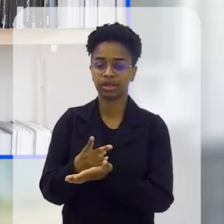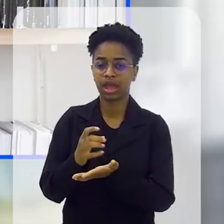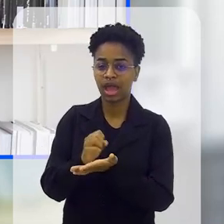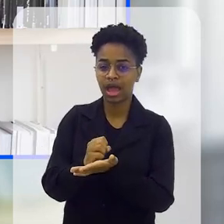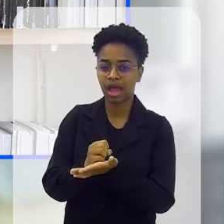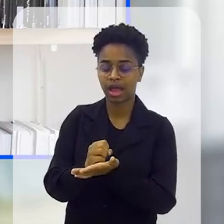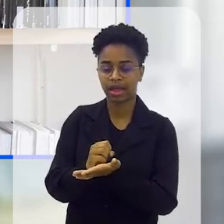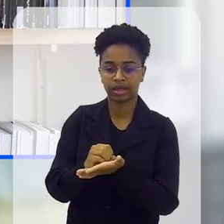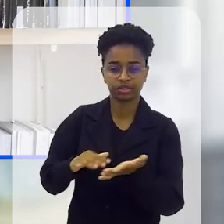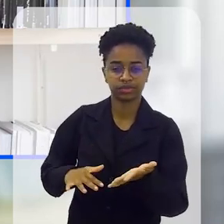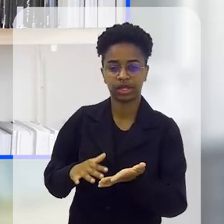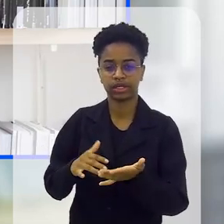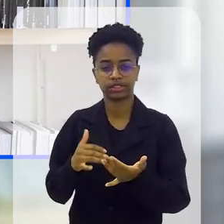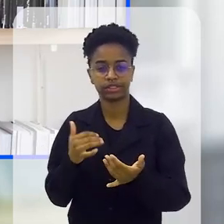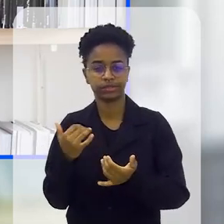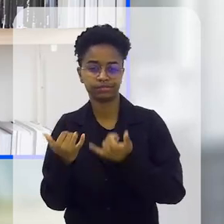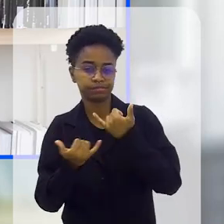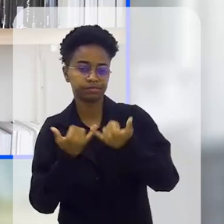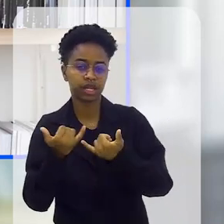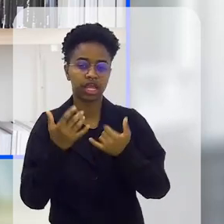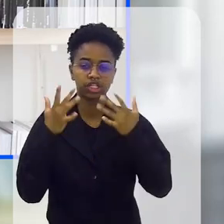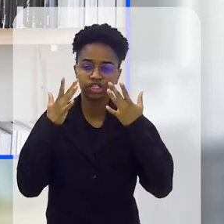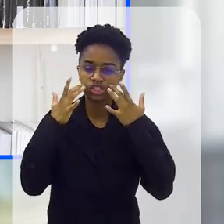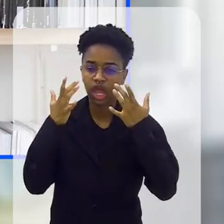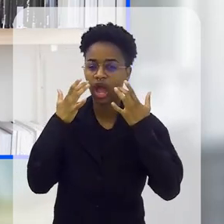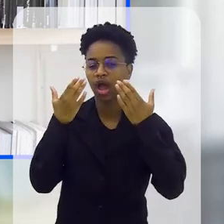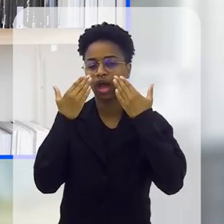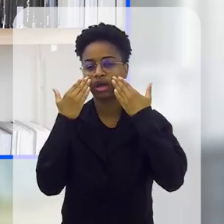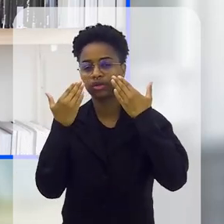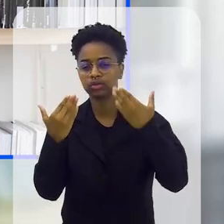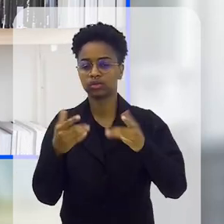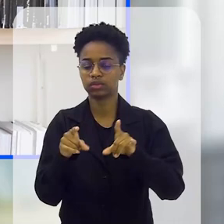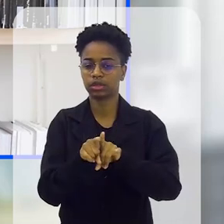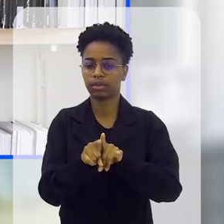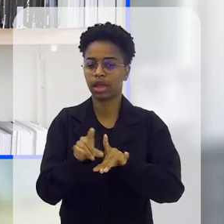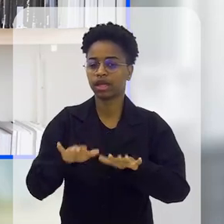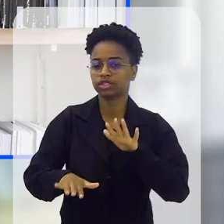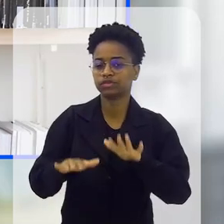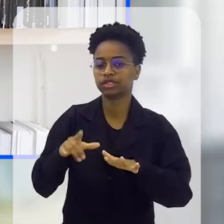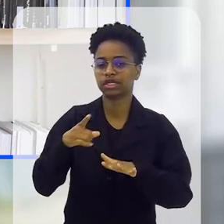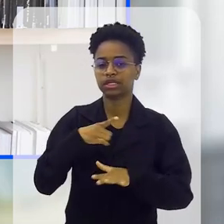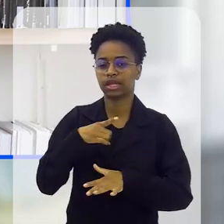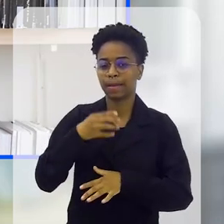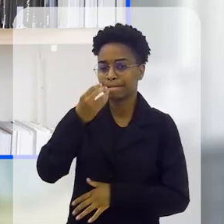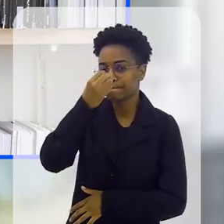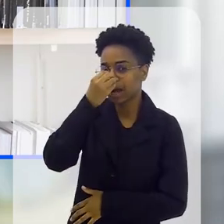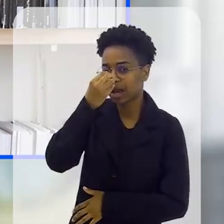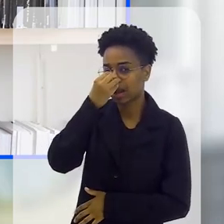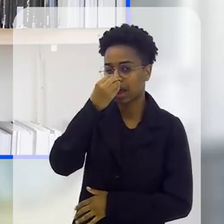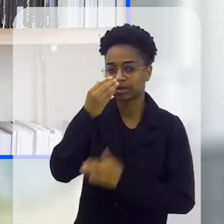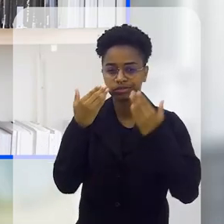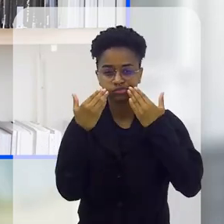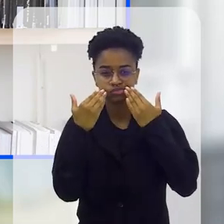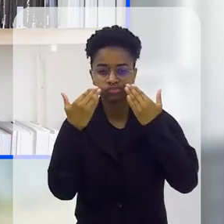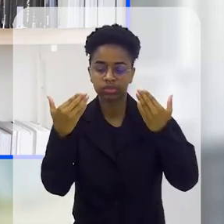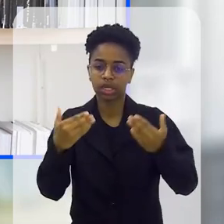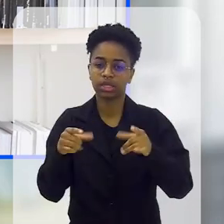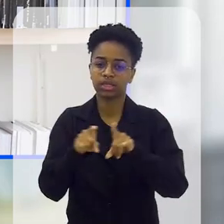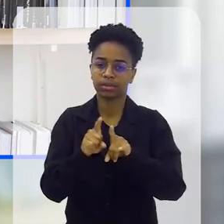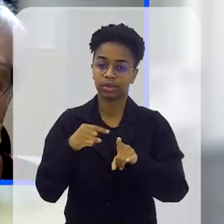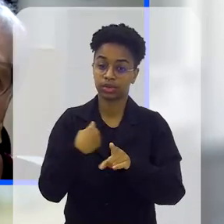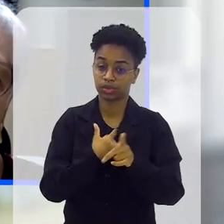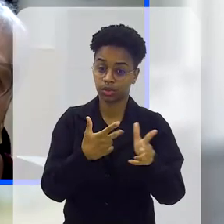sempre atividades lúdicas, assim, né, doutora? É teatro, são apresentações, né? Às vezes tem o Clá, os palhaços vão se